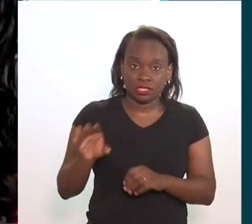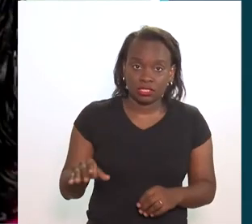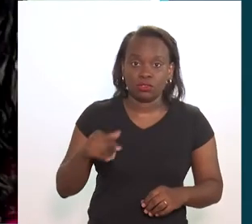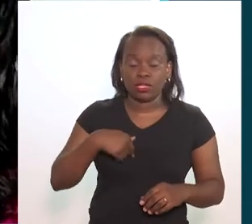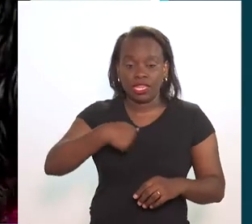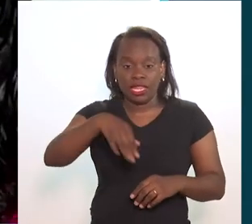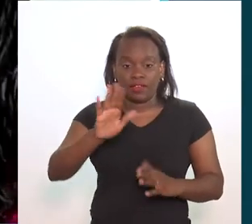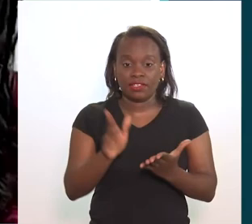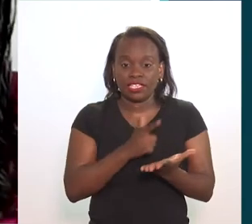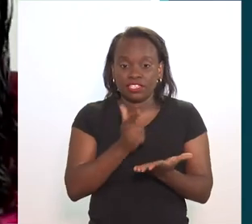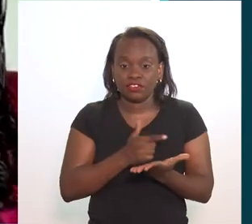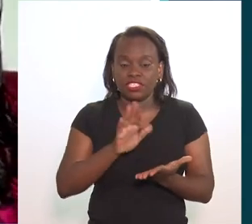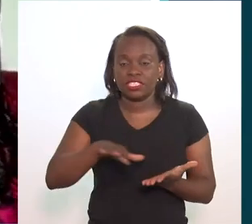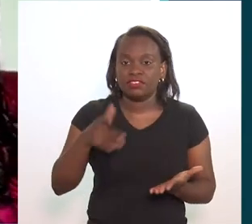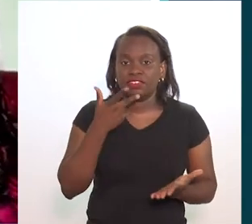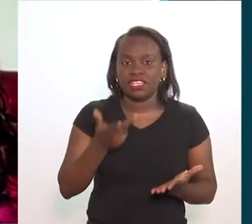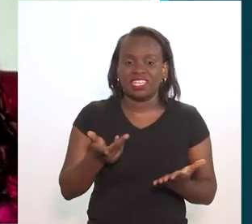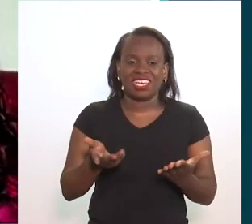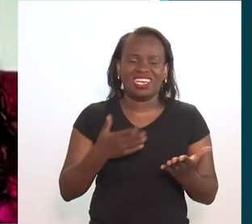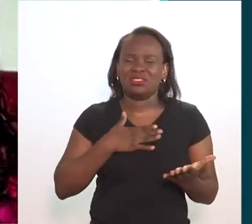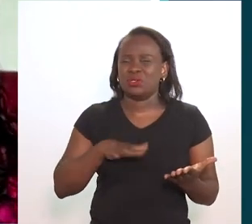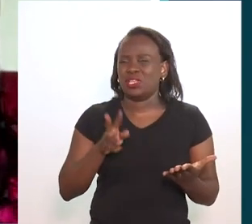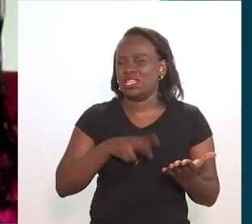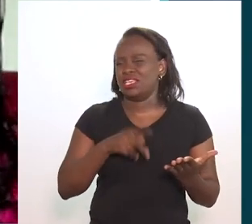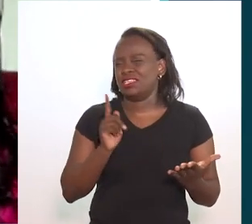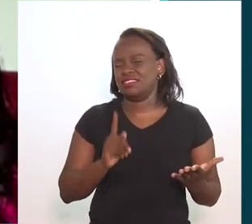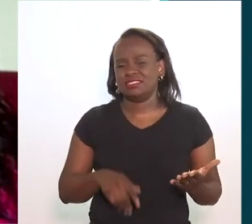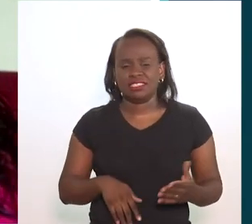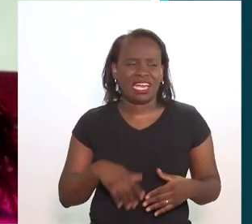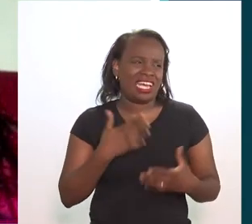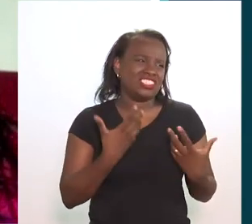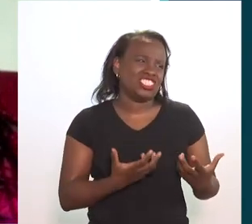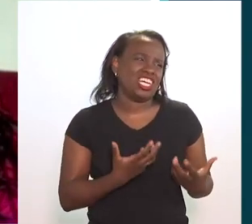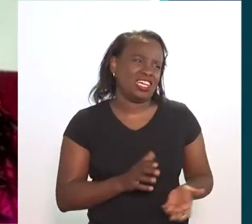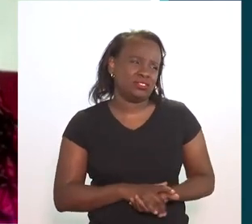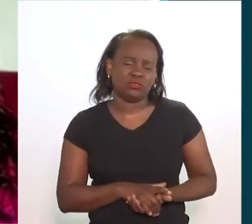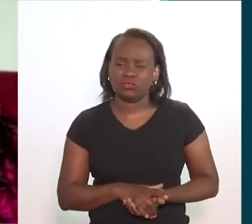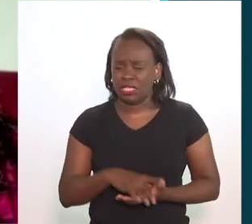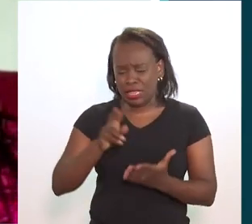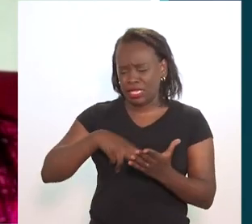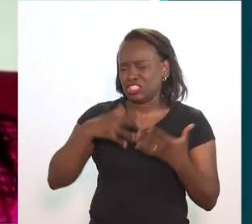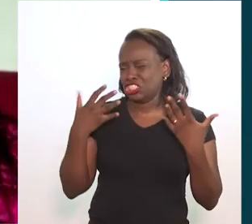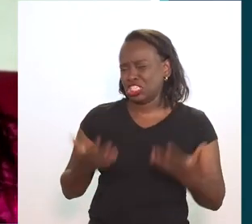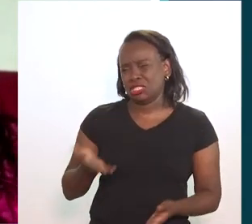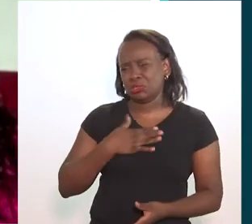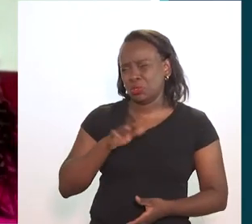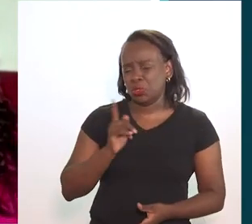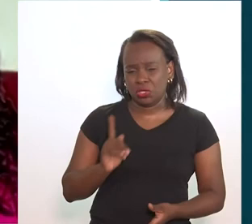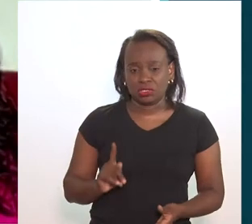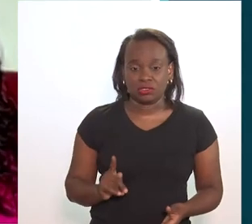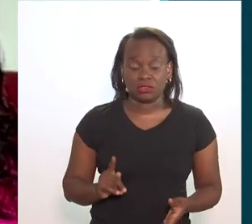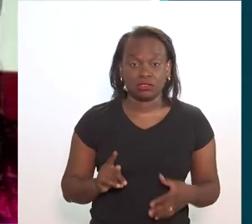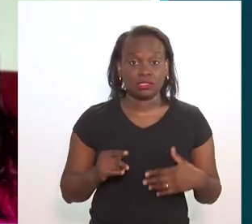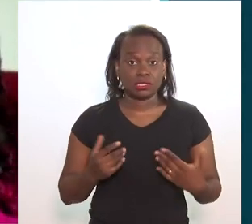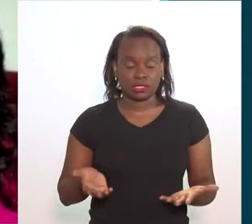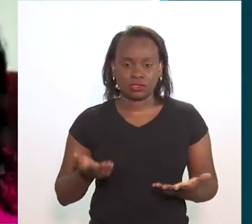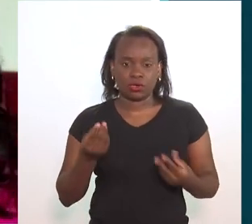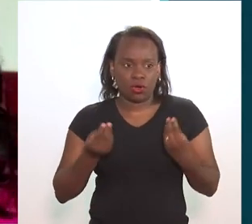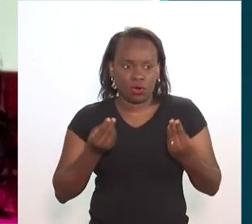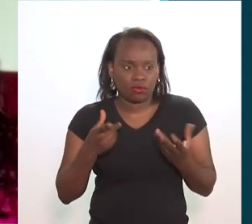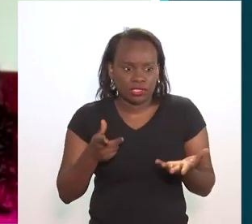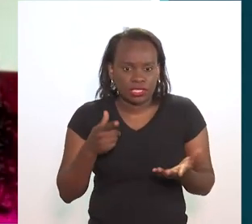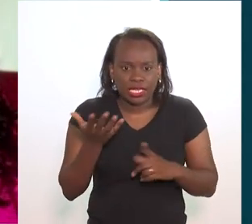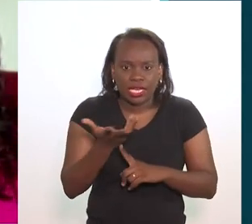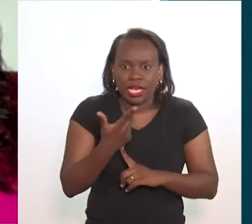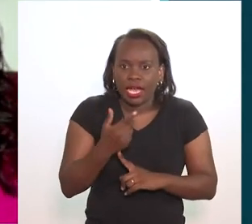os meus alunos, já dava aula, e trabalhasse a questão da arte e educação, quando levava um livro e a criança virava e falava assim, ai, tia, eu não gosto de